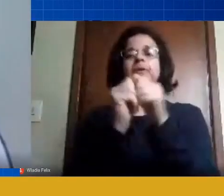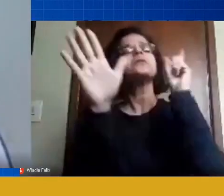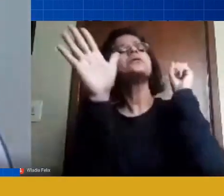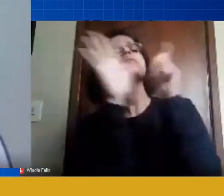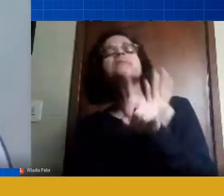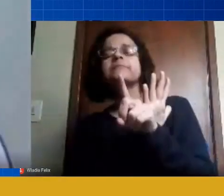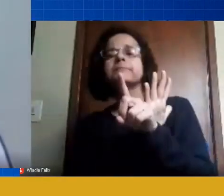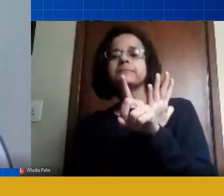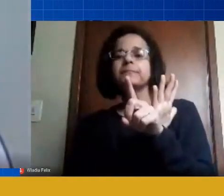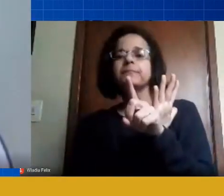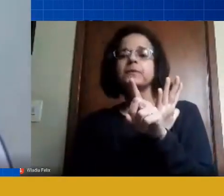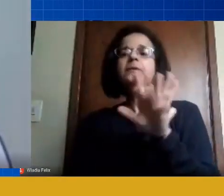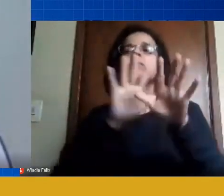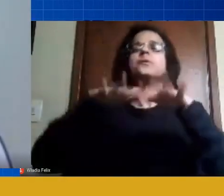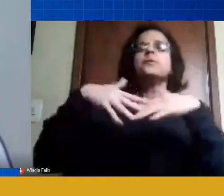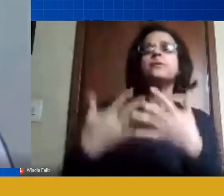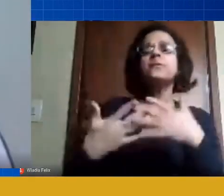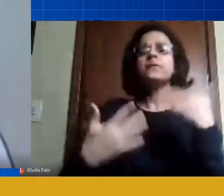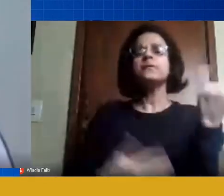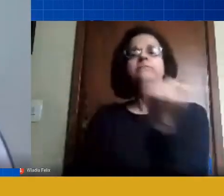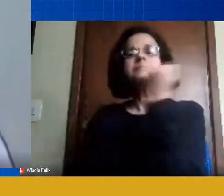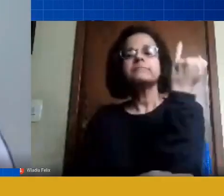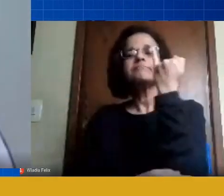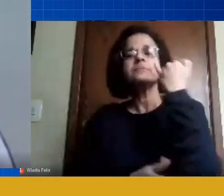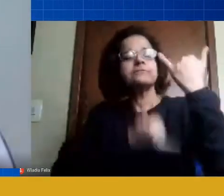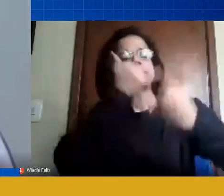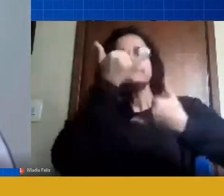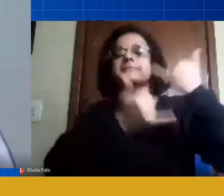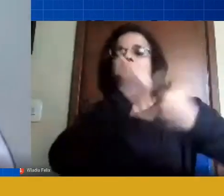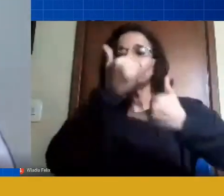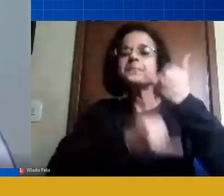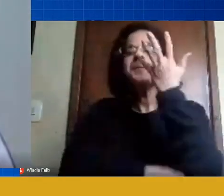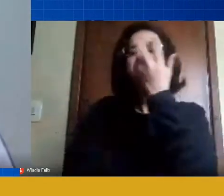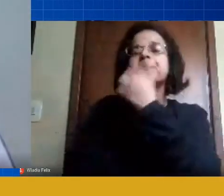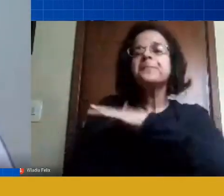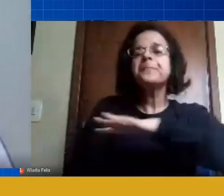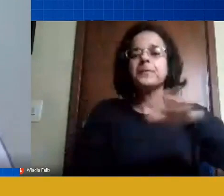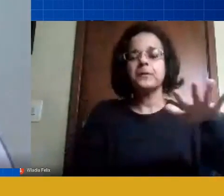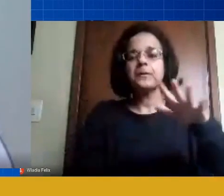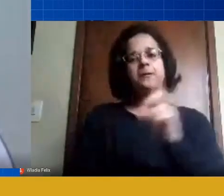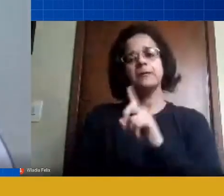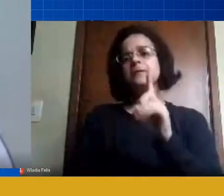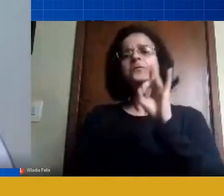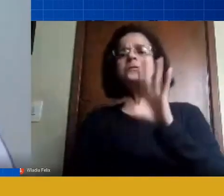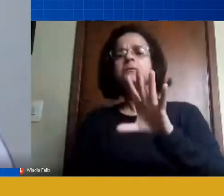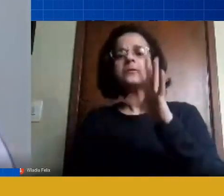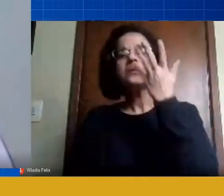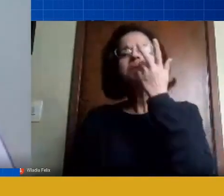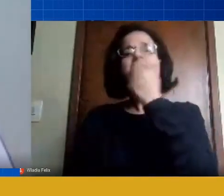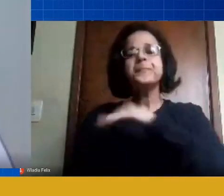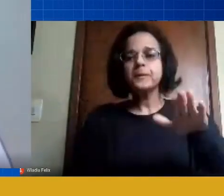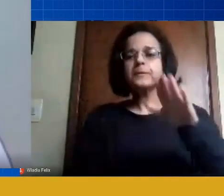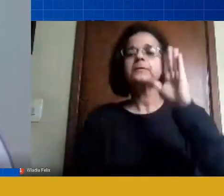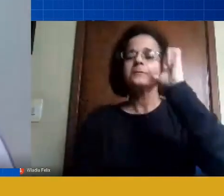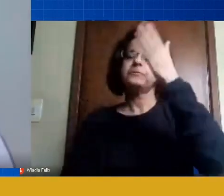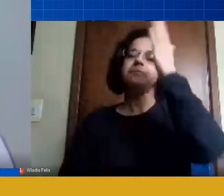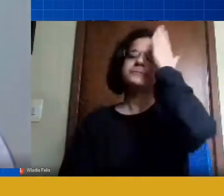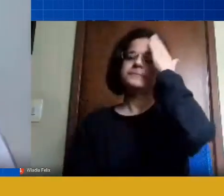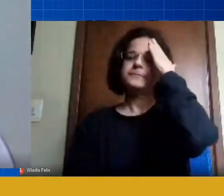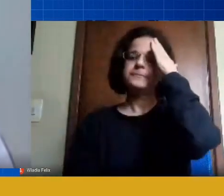é qual a importância desse brincar para essas crianças não só as crianças que a gente sabe que